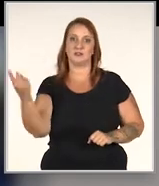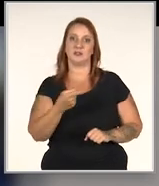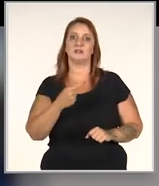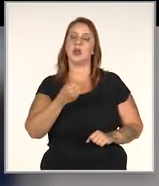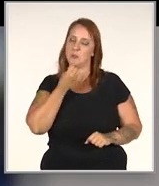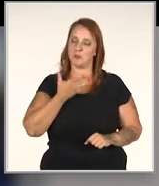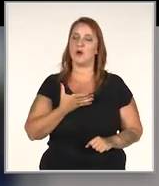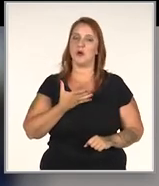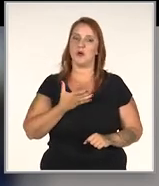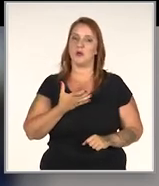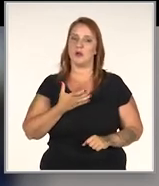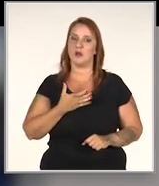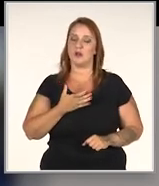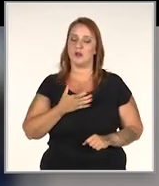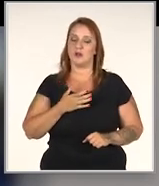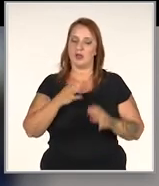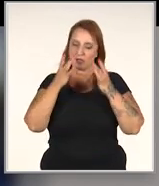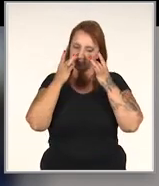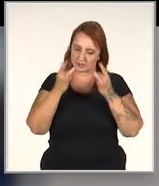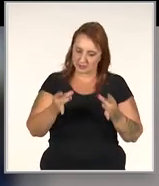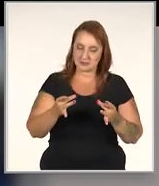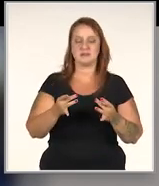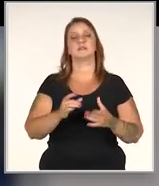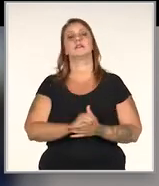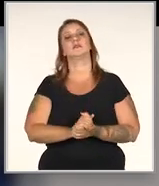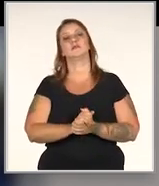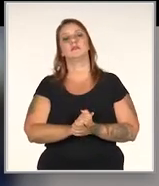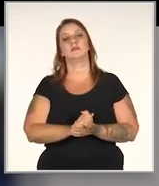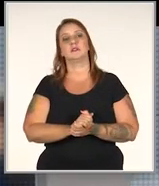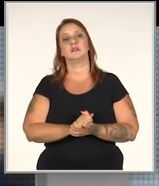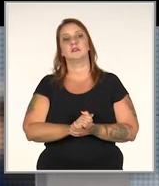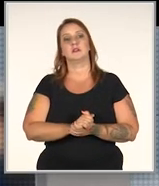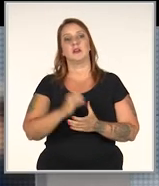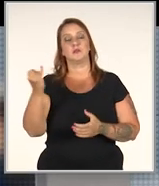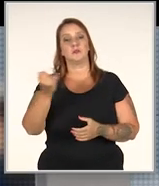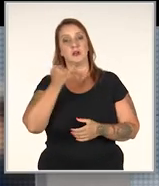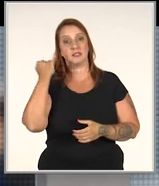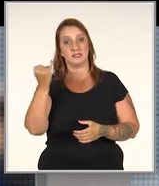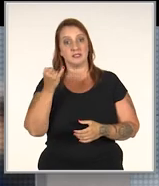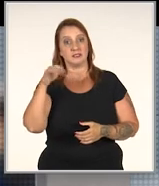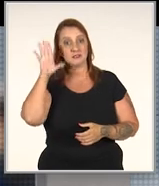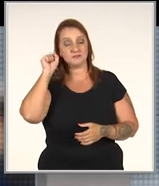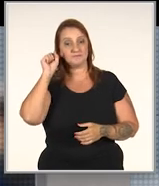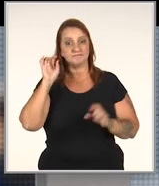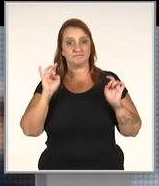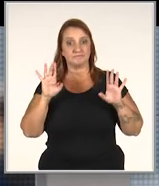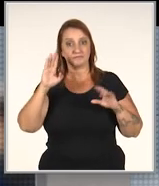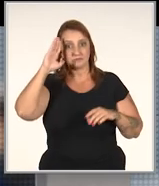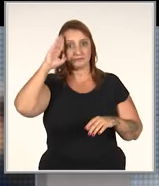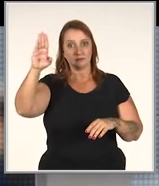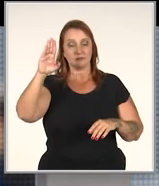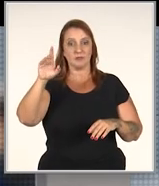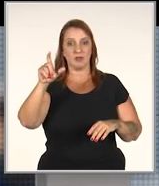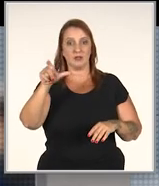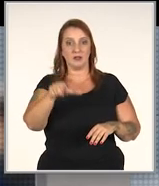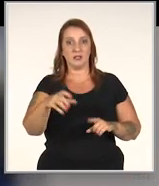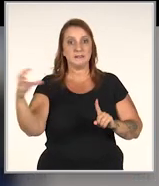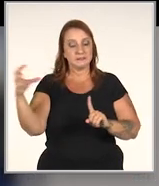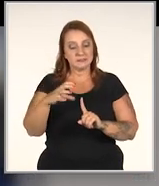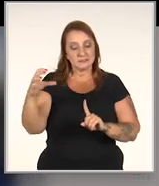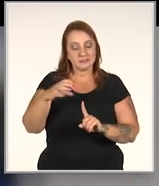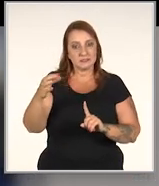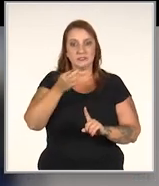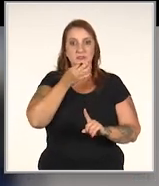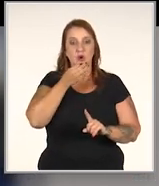é prudente a gente, pelo menos eu ouvi-lo com bastante atenção. Vale a pena dar ouvidos, especialmente quando esse é um cliente